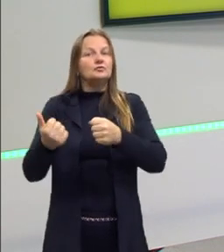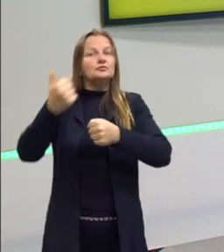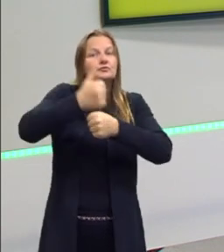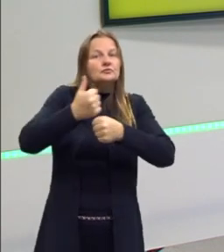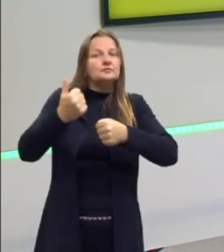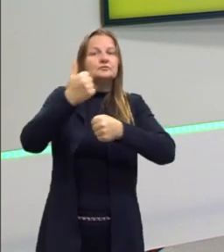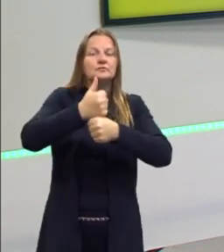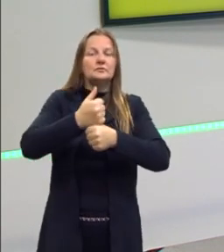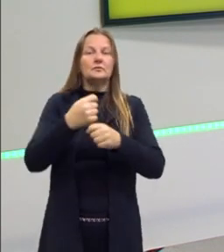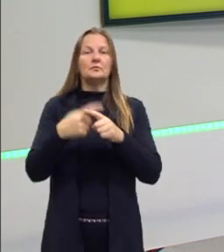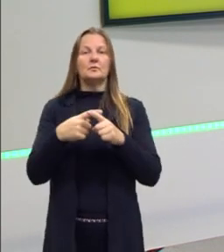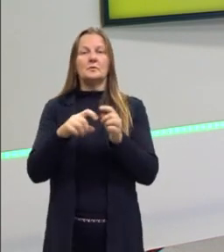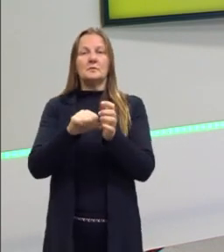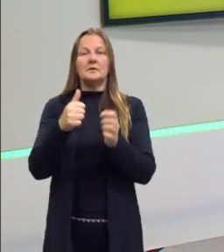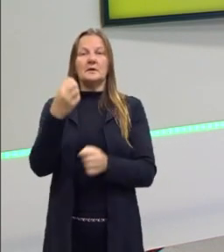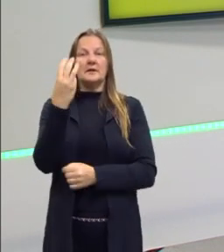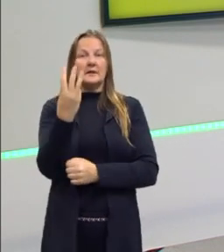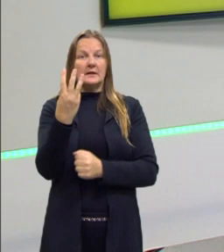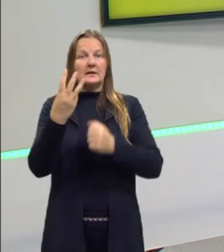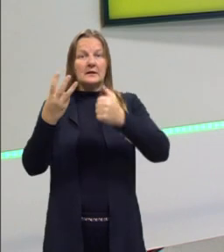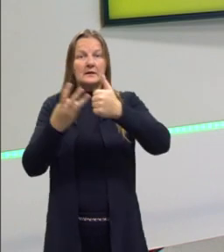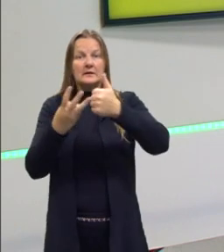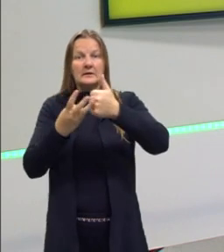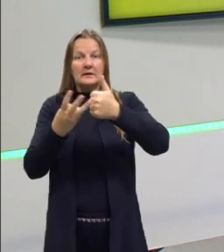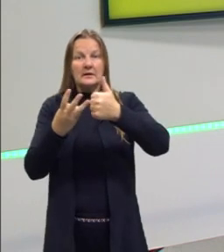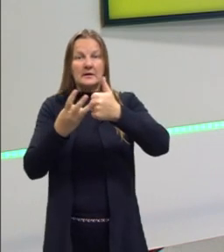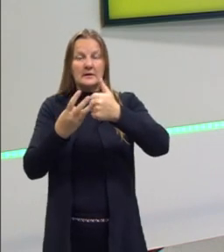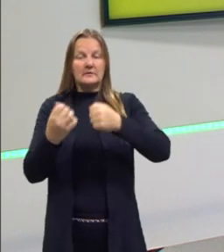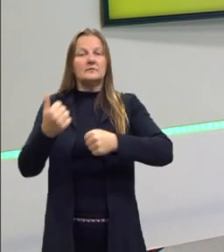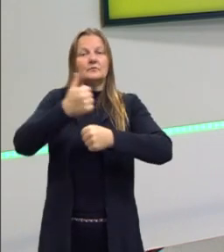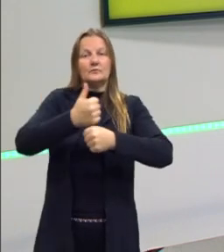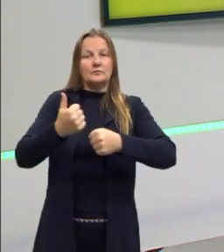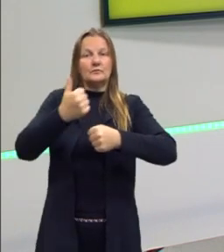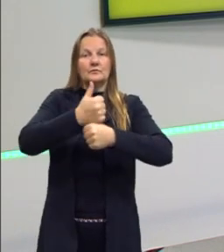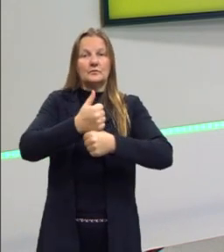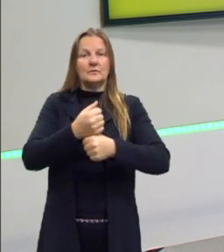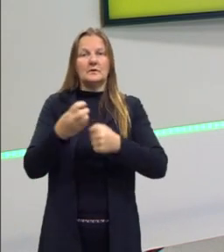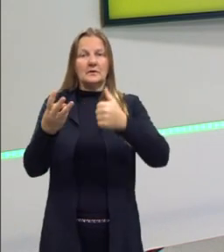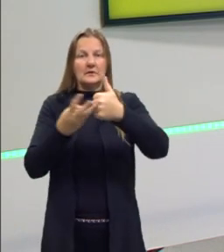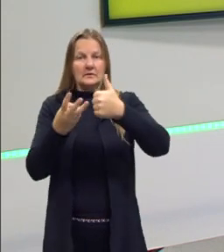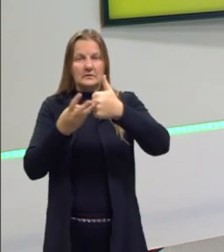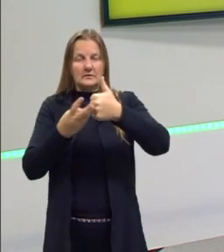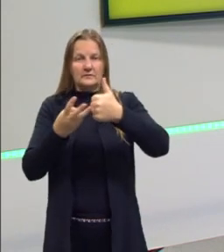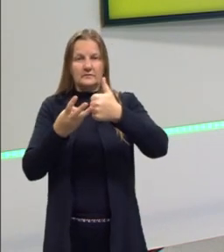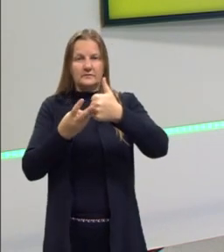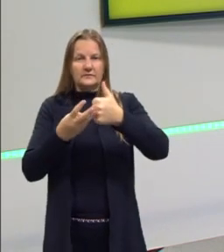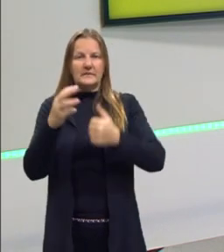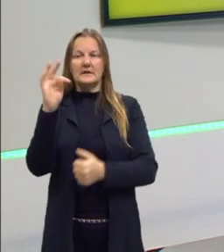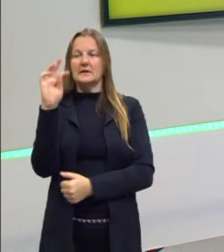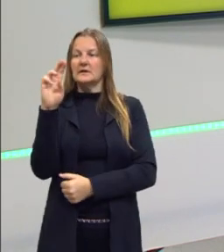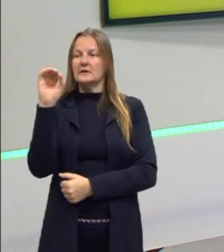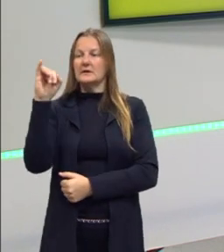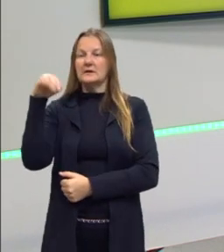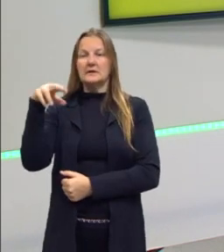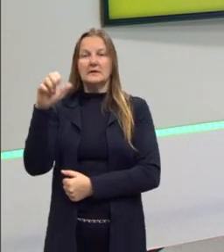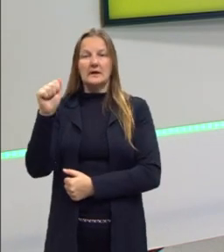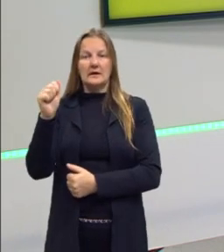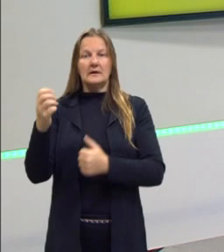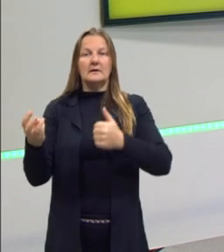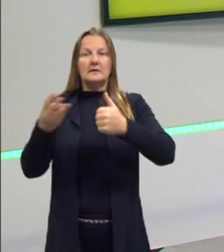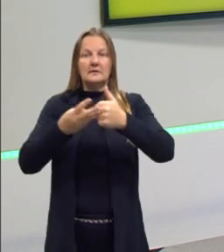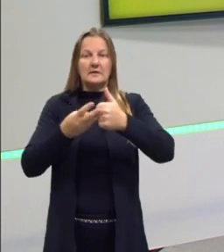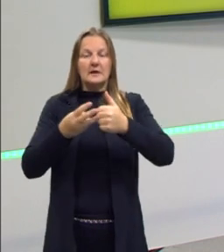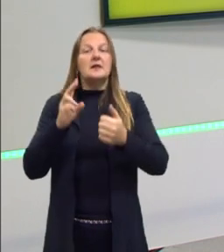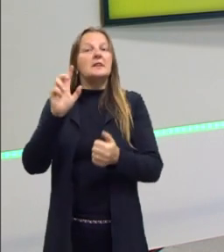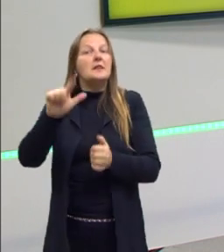Primeiro, a gente teve três regentes provisórios, a regência trina provisória. Depois, se organizou uma regência